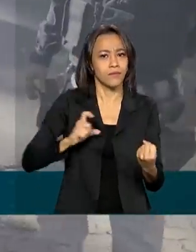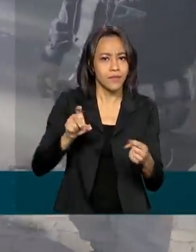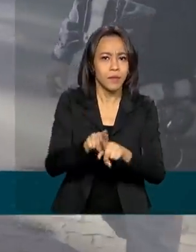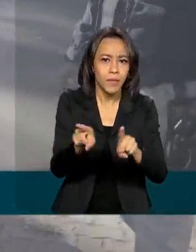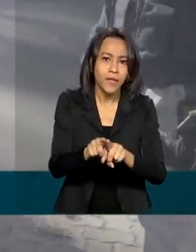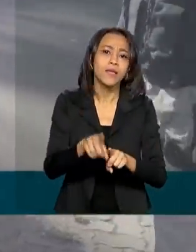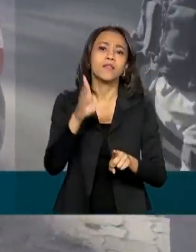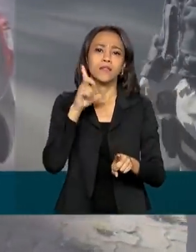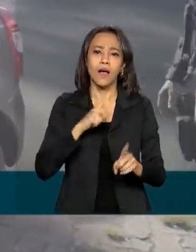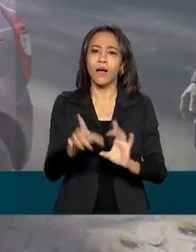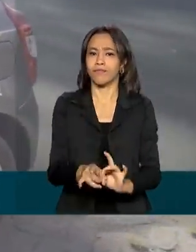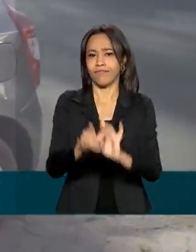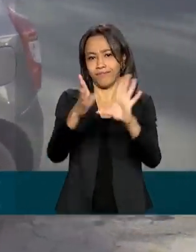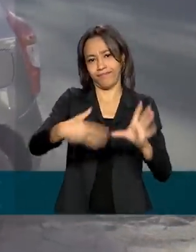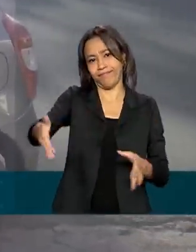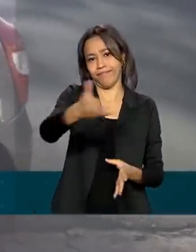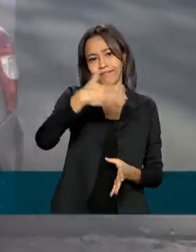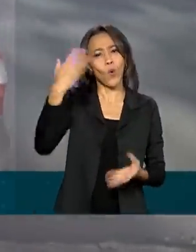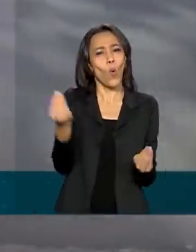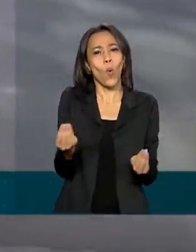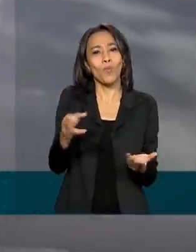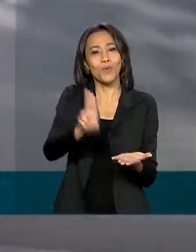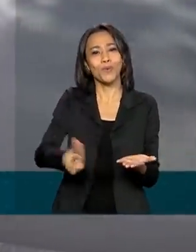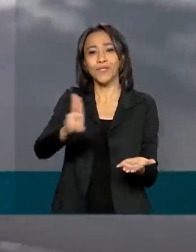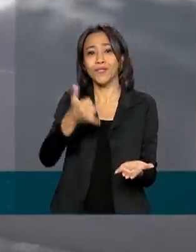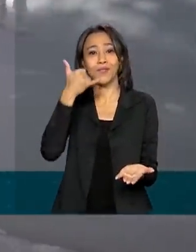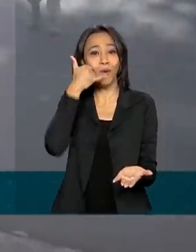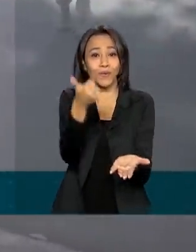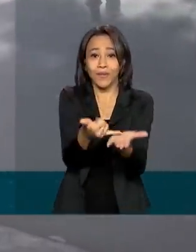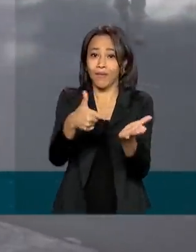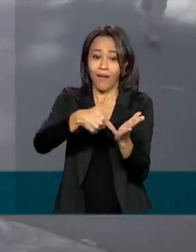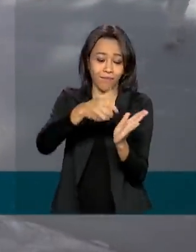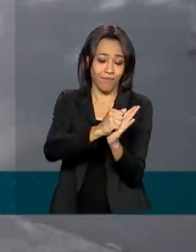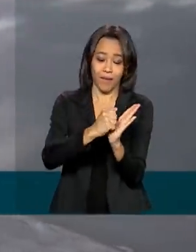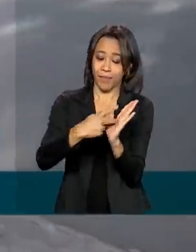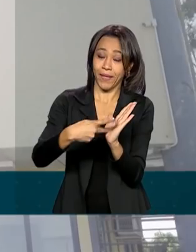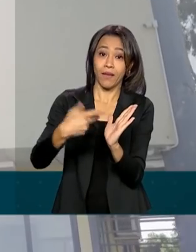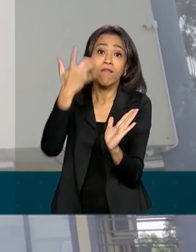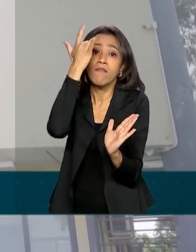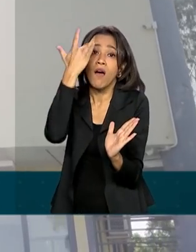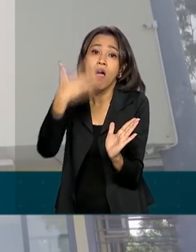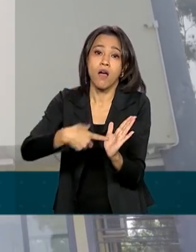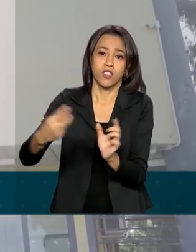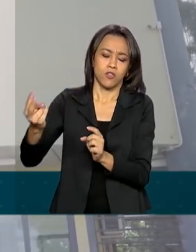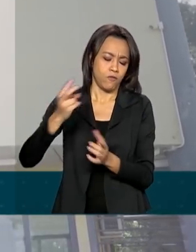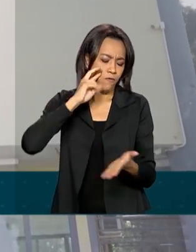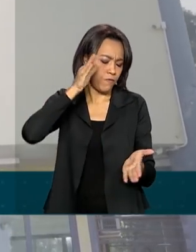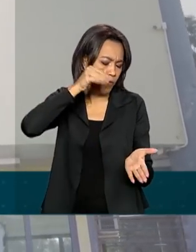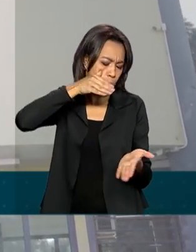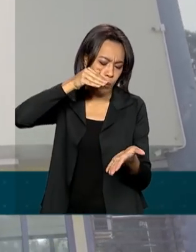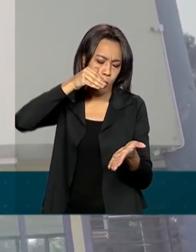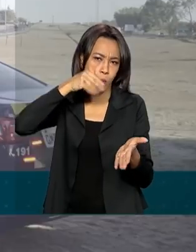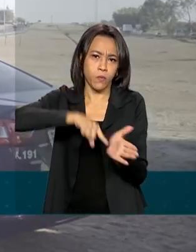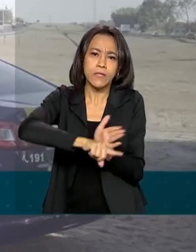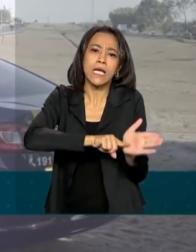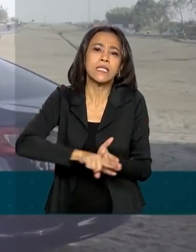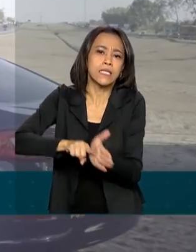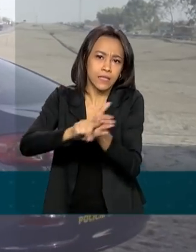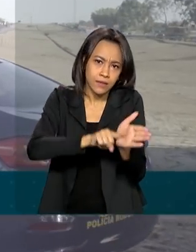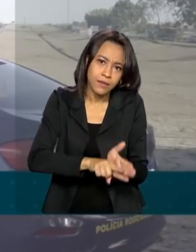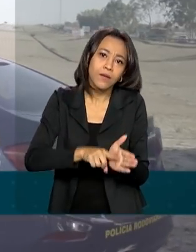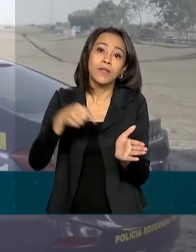disponível para o cidadão pelo celular. Além de facilitar a fiscalização, a informatização de todo o sistema